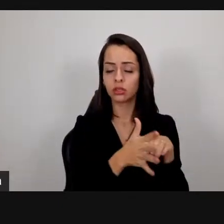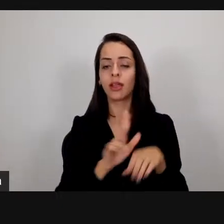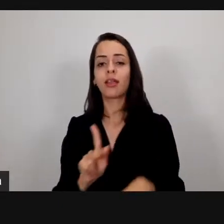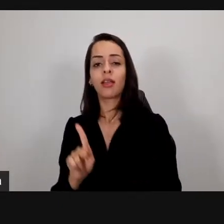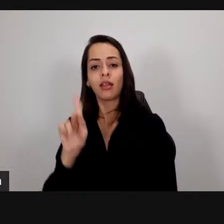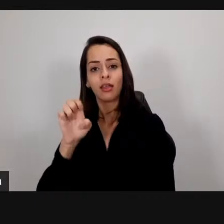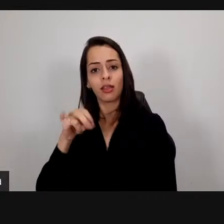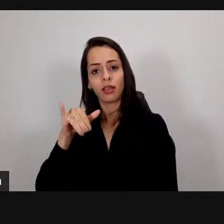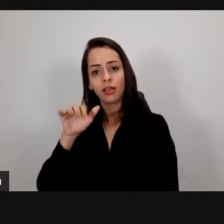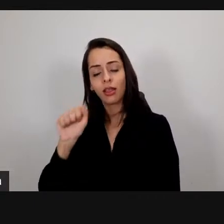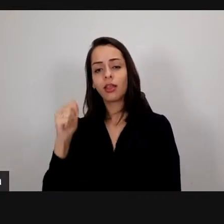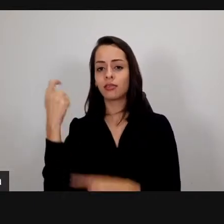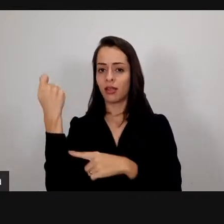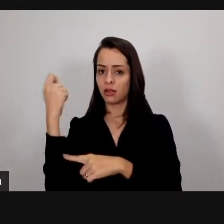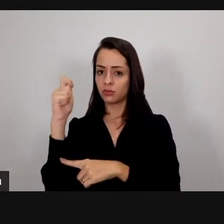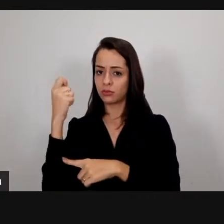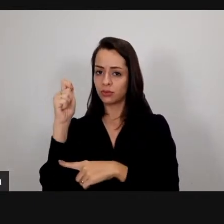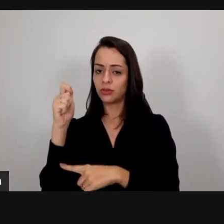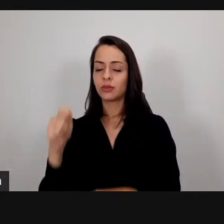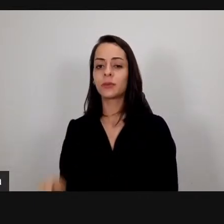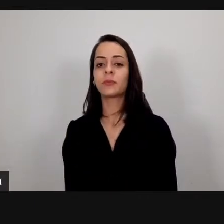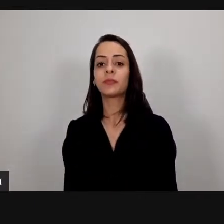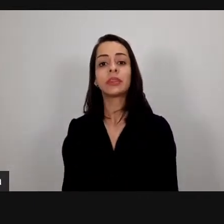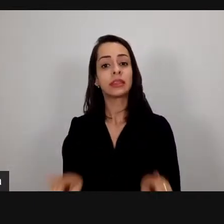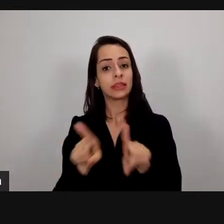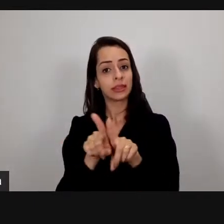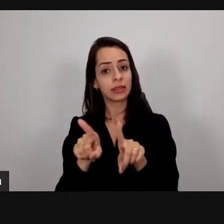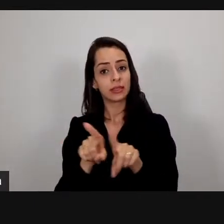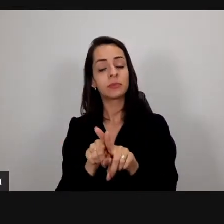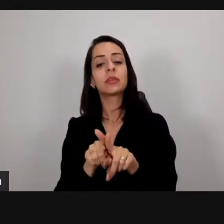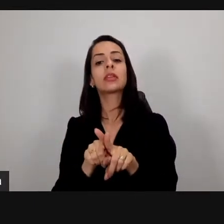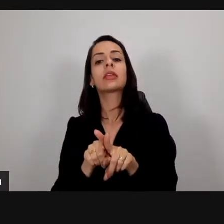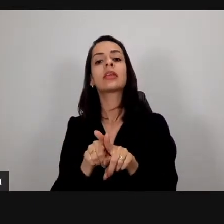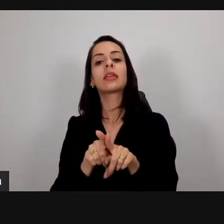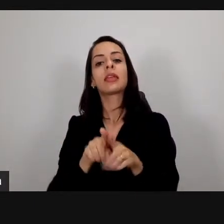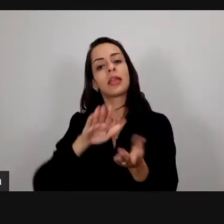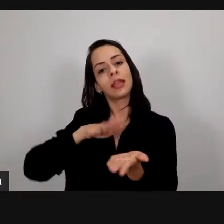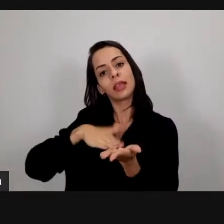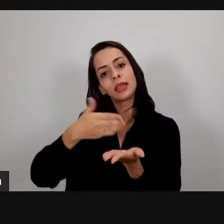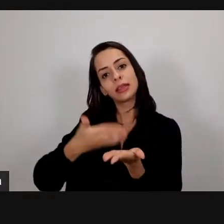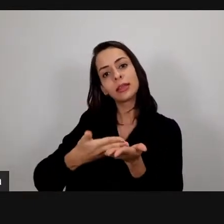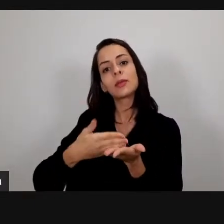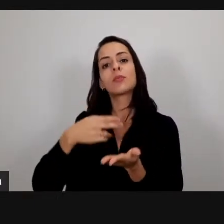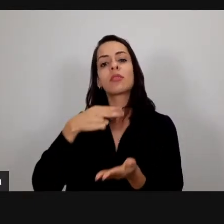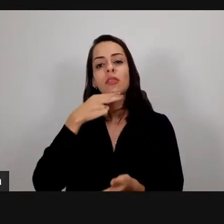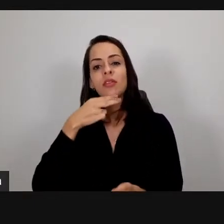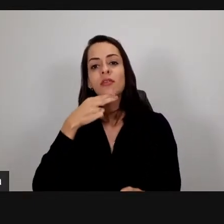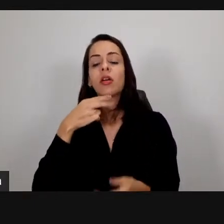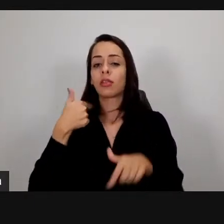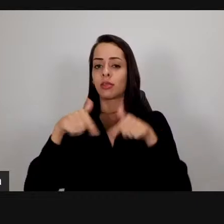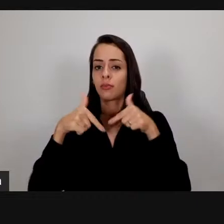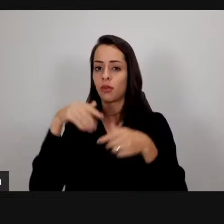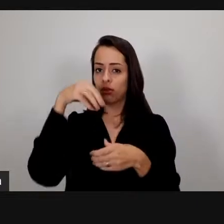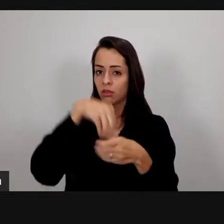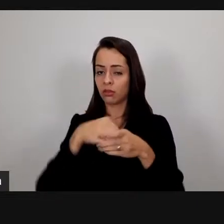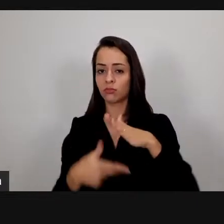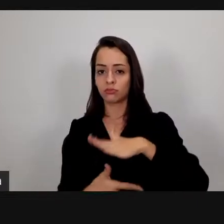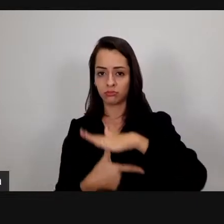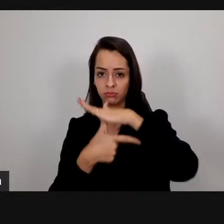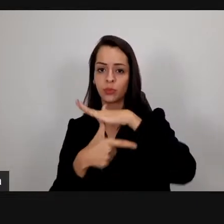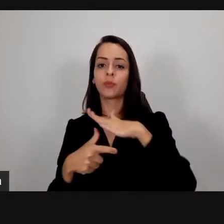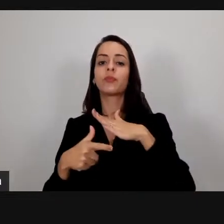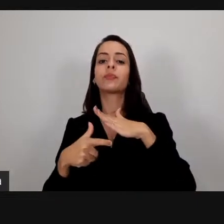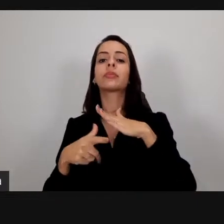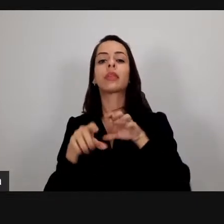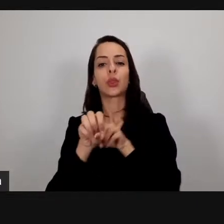do campus Araçuaí agradeço também o Nivaldo nosso colega intérprete que trabalha conosco na CPPE na PROEM que junto conosco